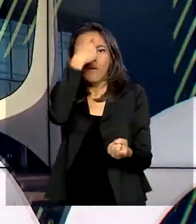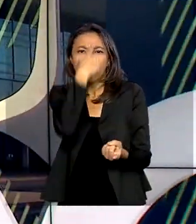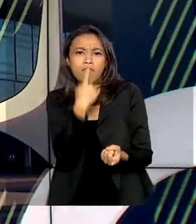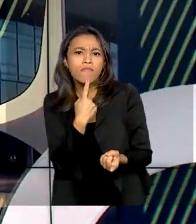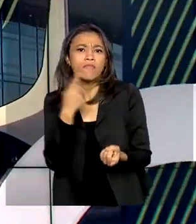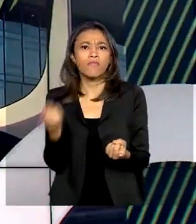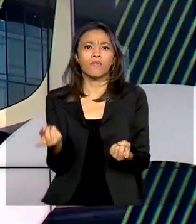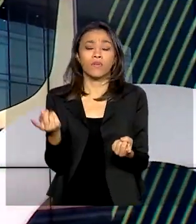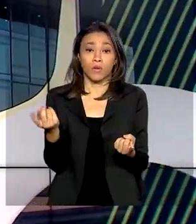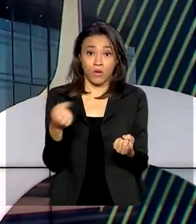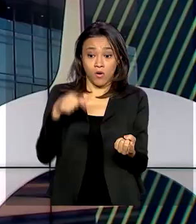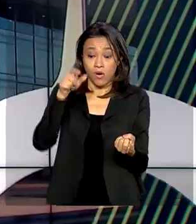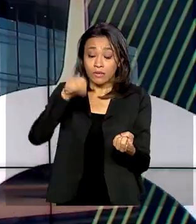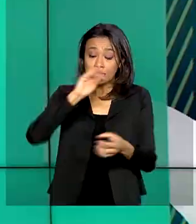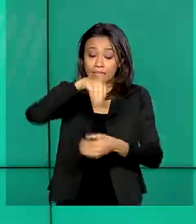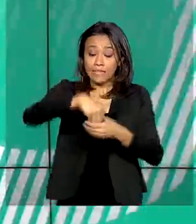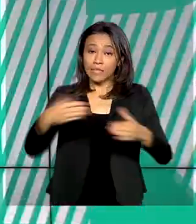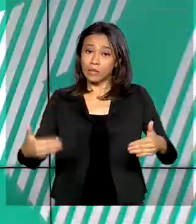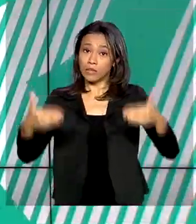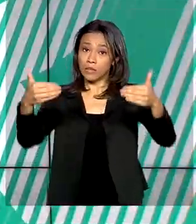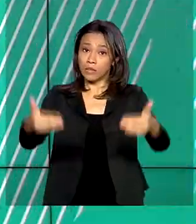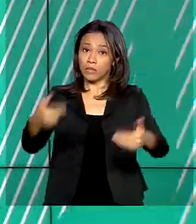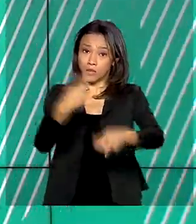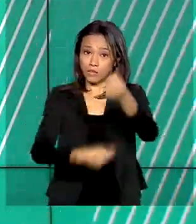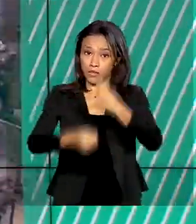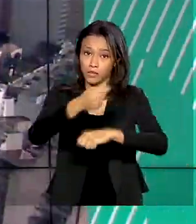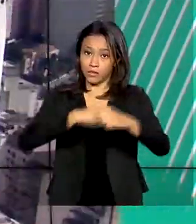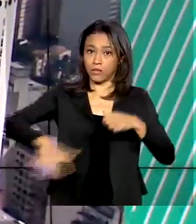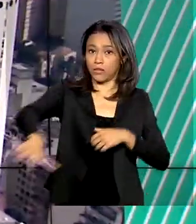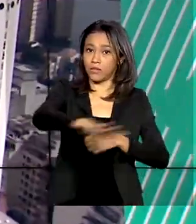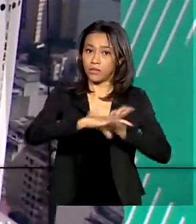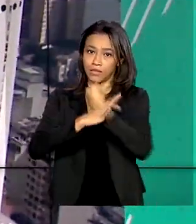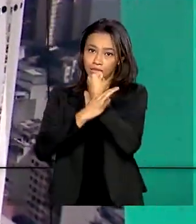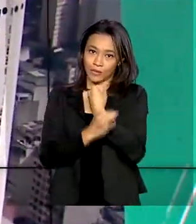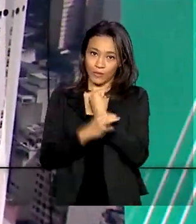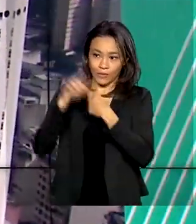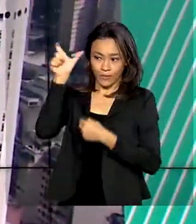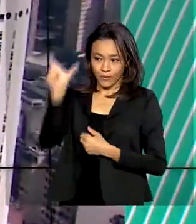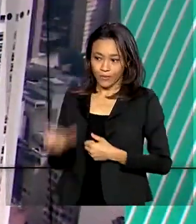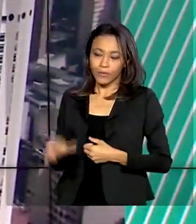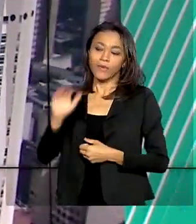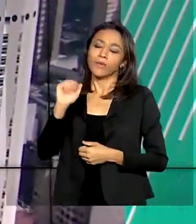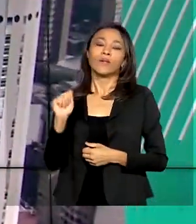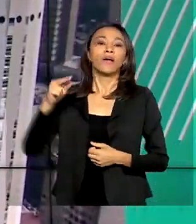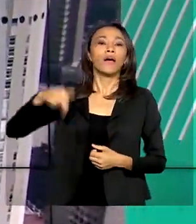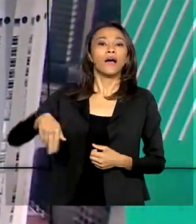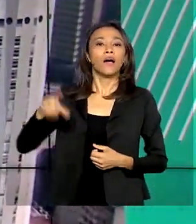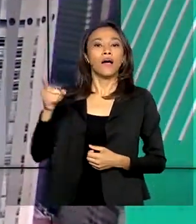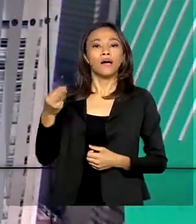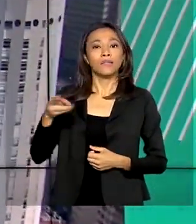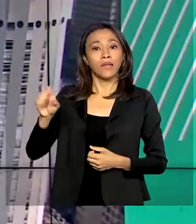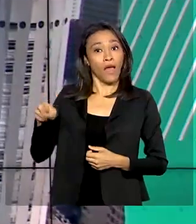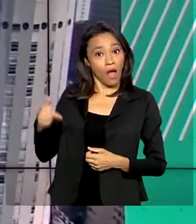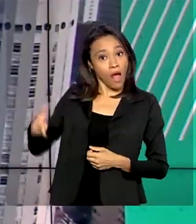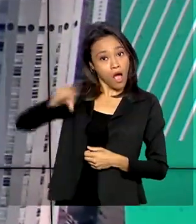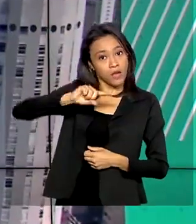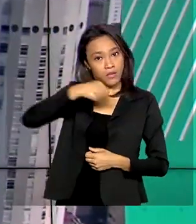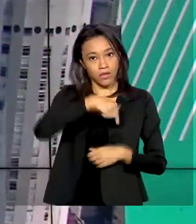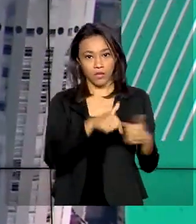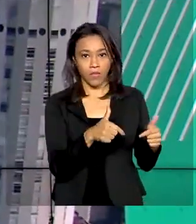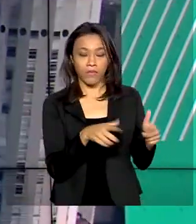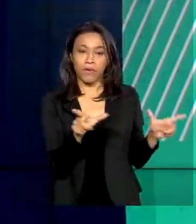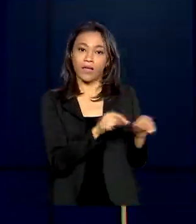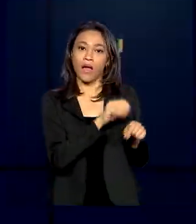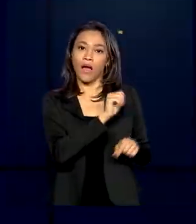Ministério da Justiça e Segurança Pública. André Mendonça assume a pasta. No lugar que ele ocupava, na Advocacia-Geral da União,